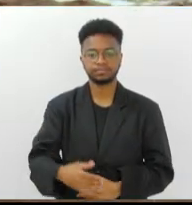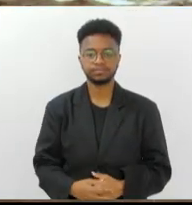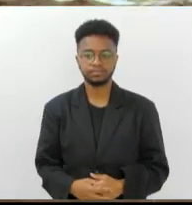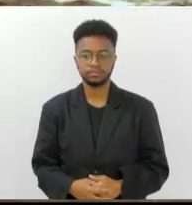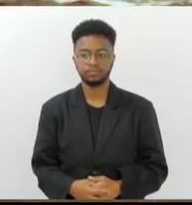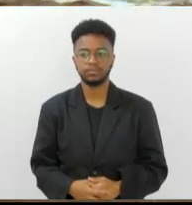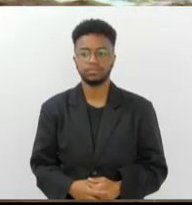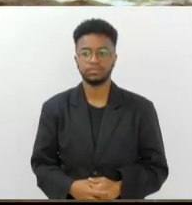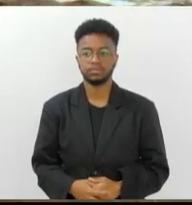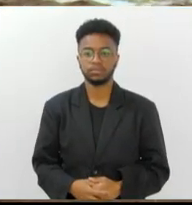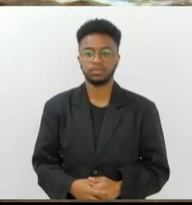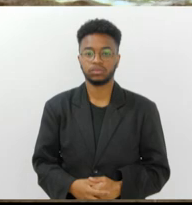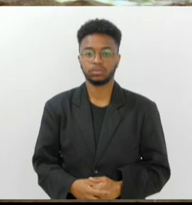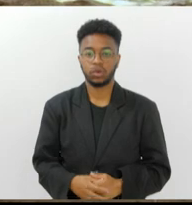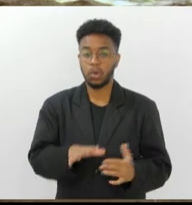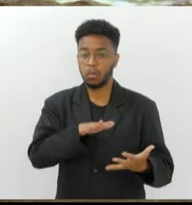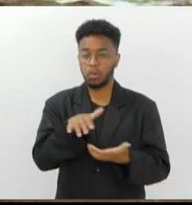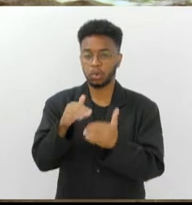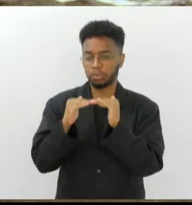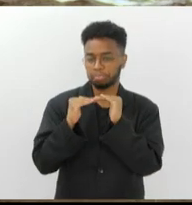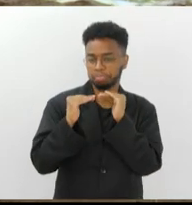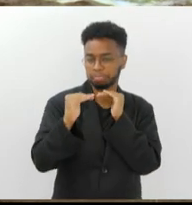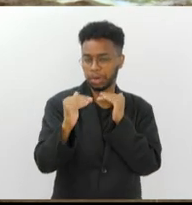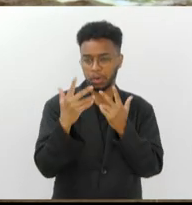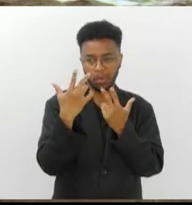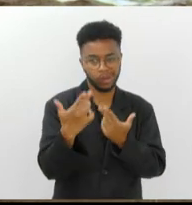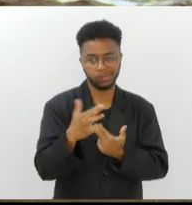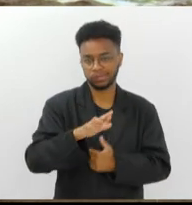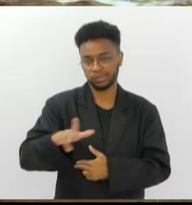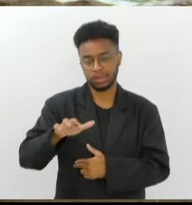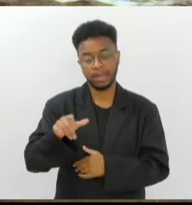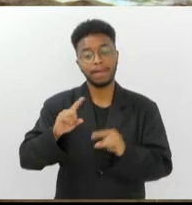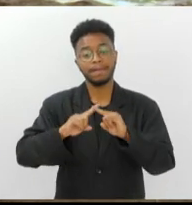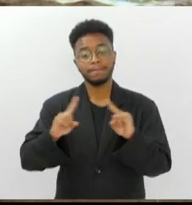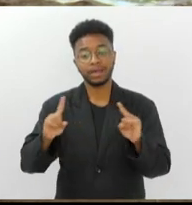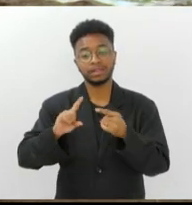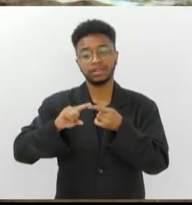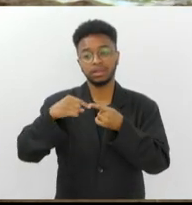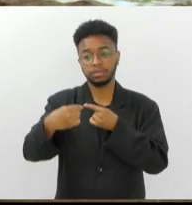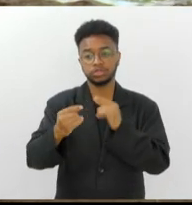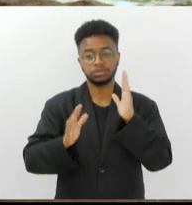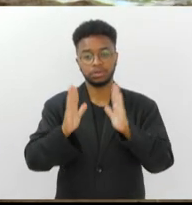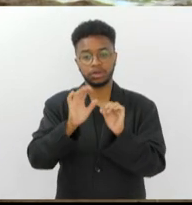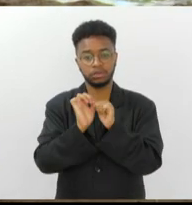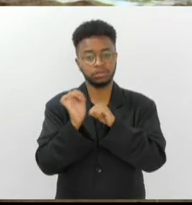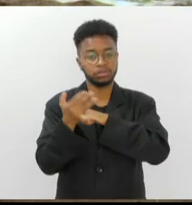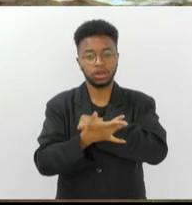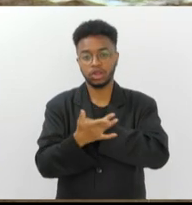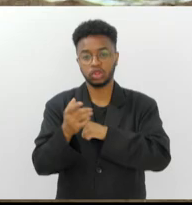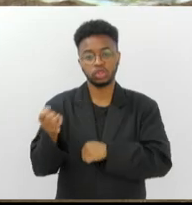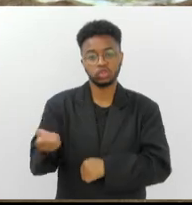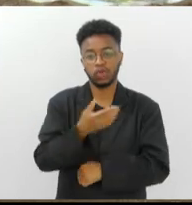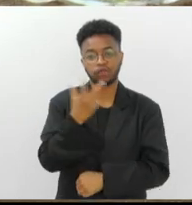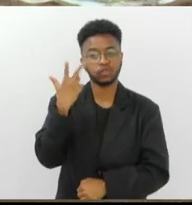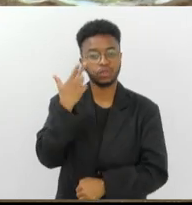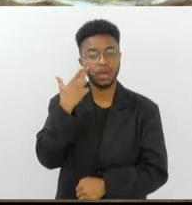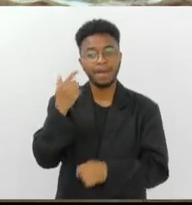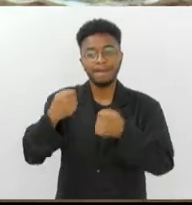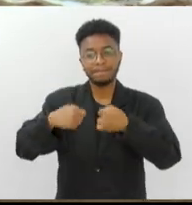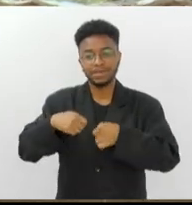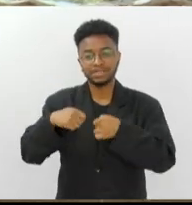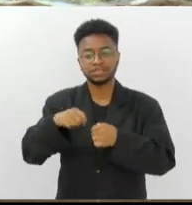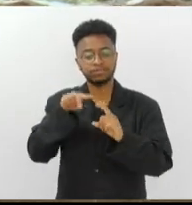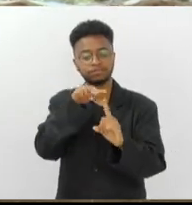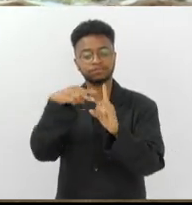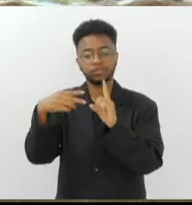O mundo não é mais o mesmo e o que ficou estabelecido no pós-pandemia como novo normal exige novos